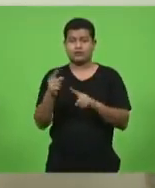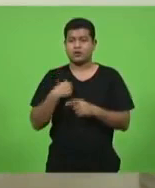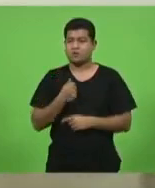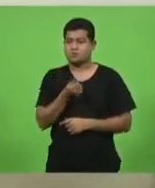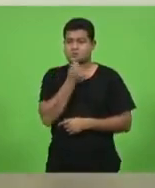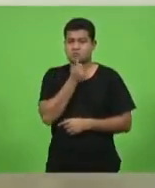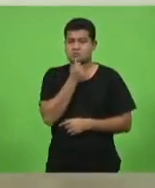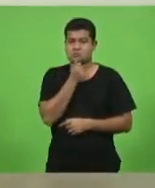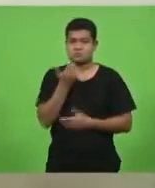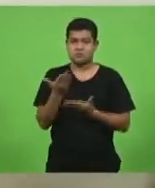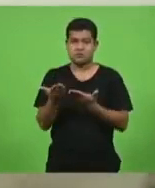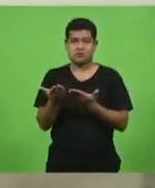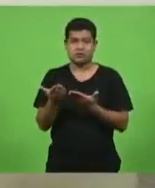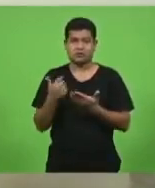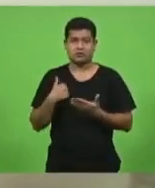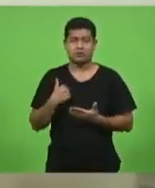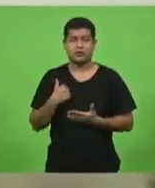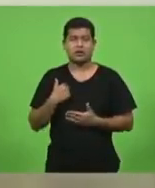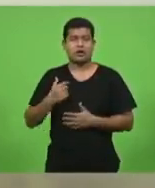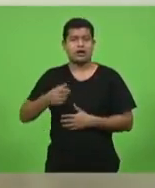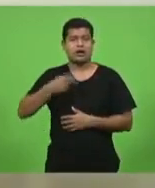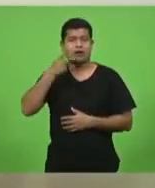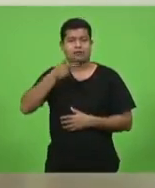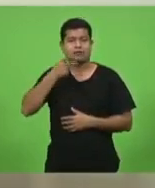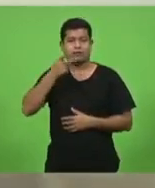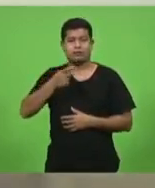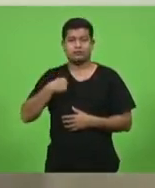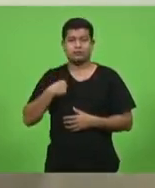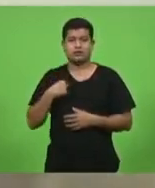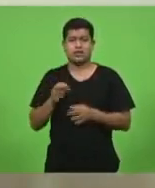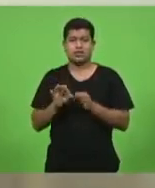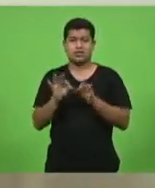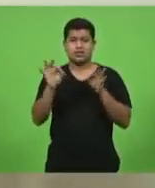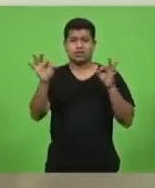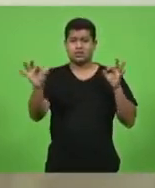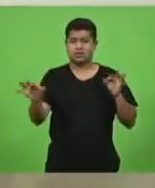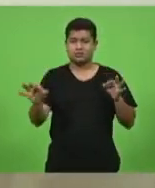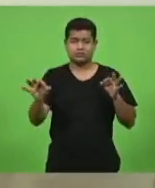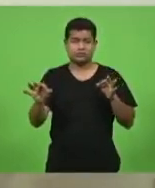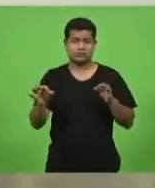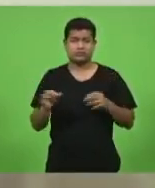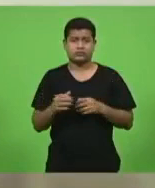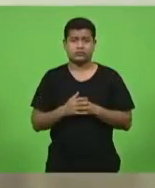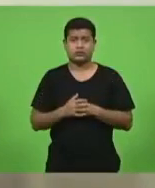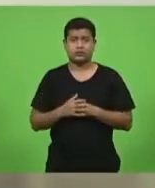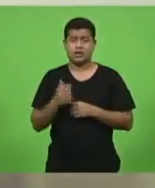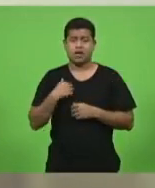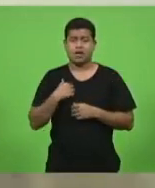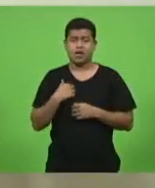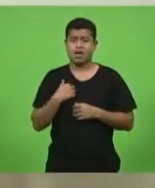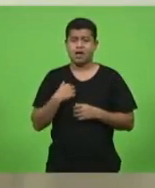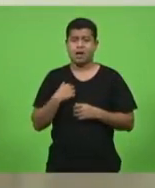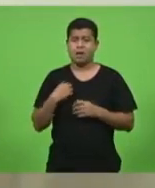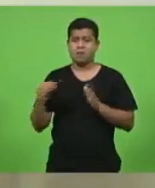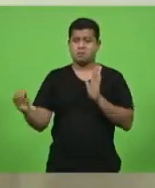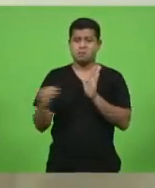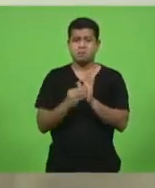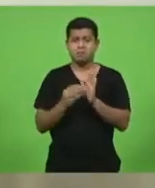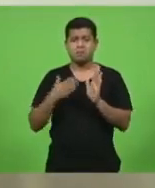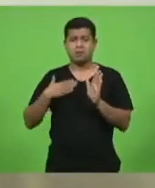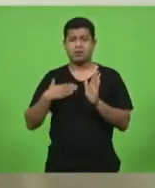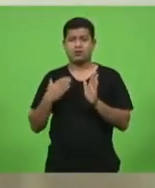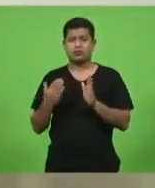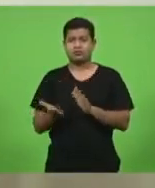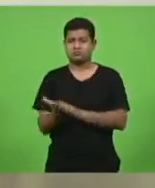proeza desse deputado é de tão longe do país então eu não vou colocar o meu nome numa moção de